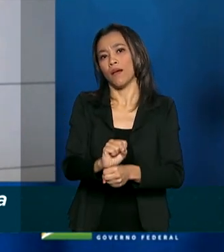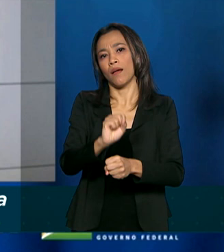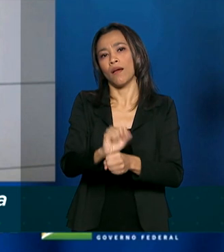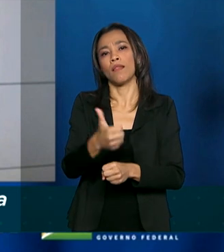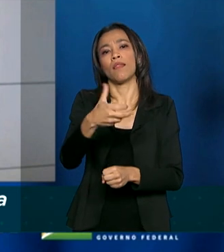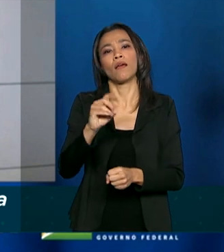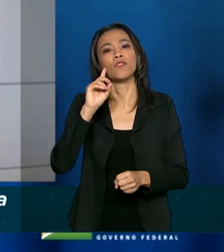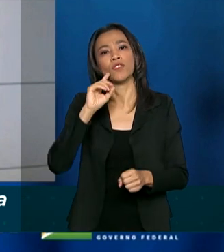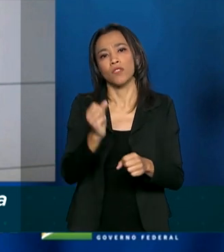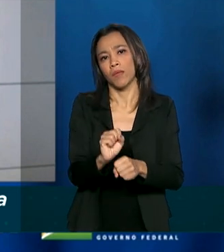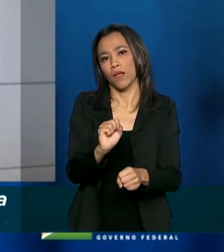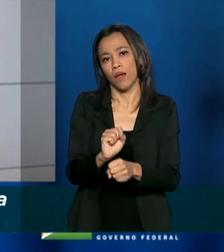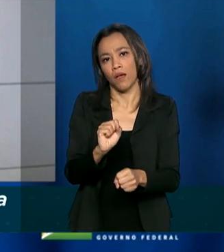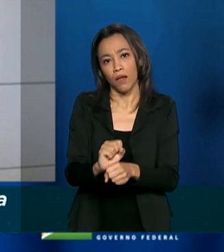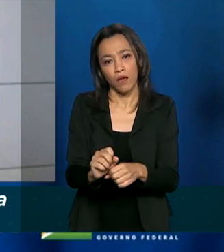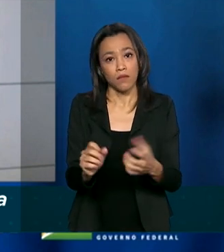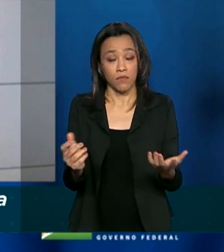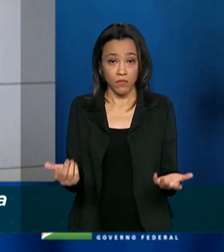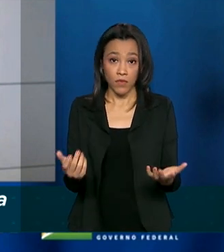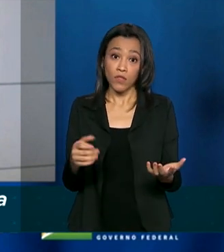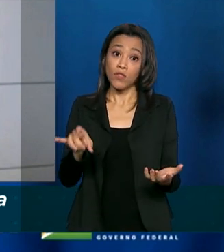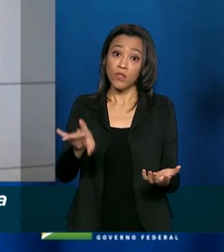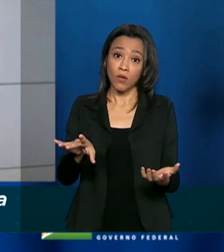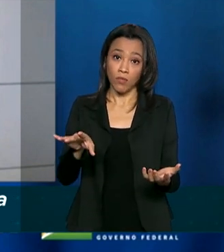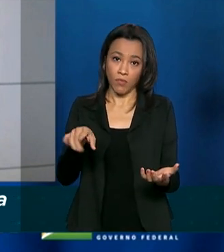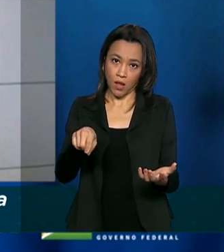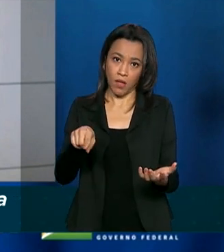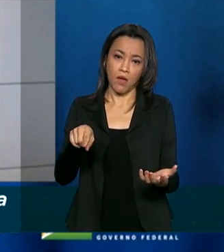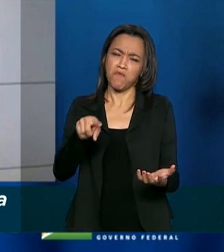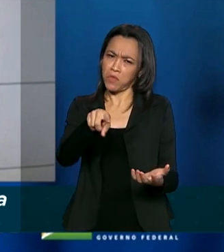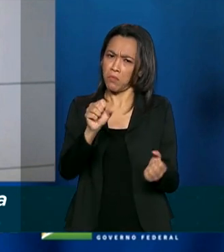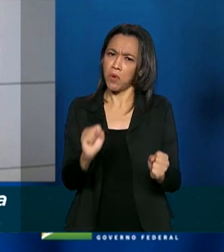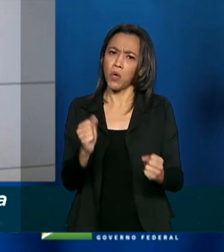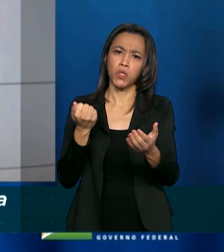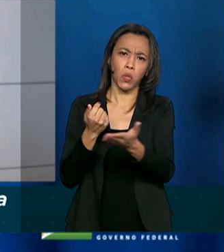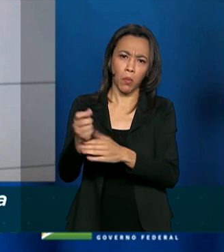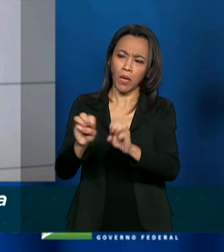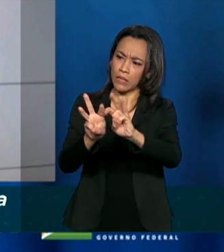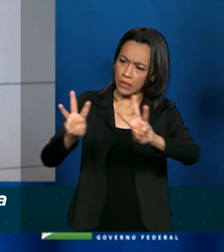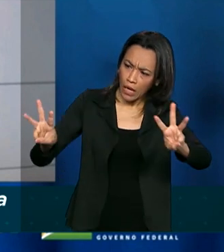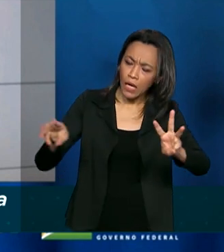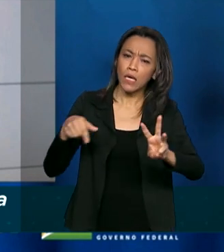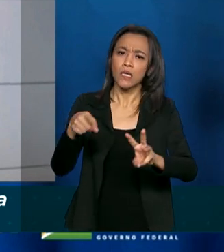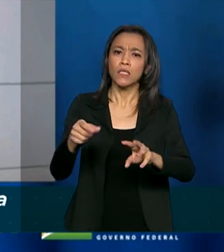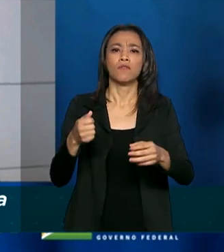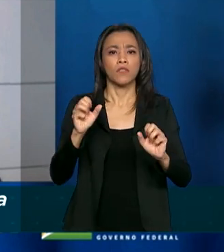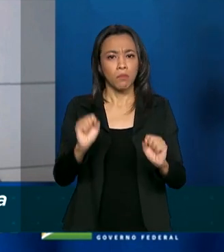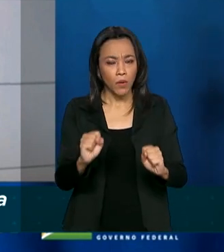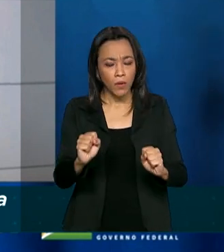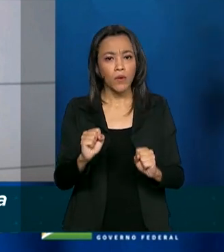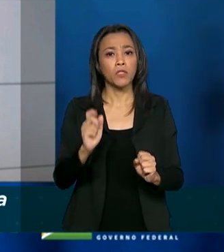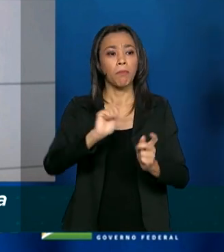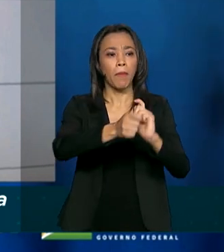dias, só para usar via saque. Você pode comprar em sites na internet, você pode realizar